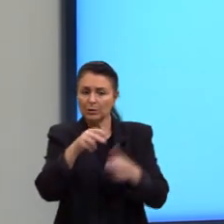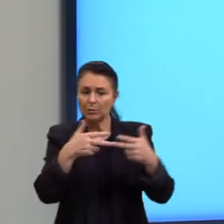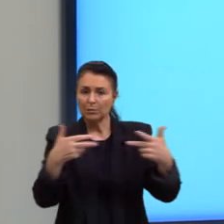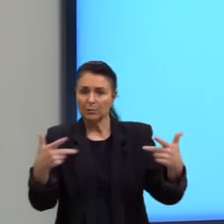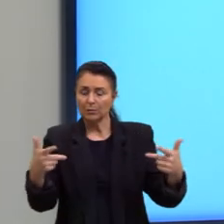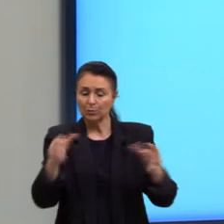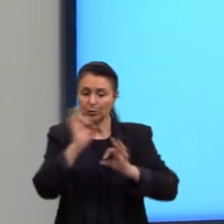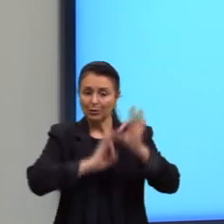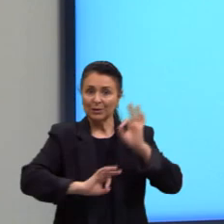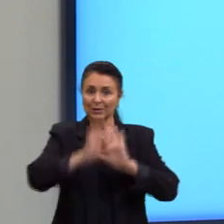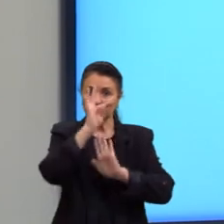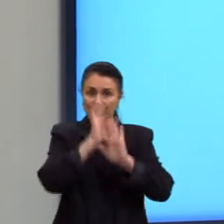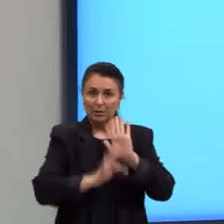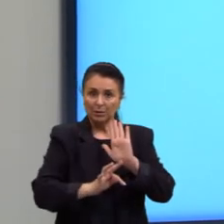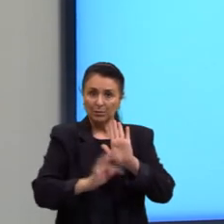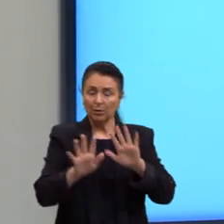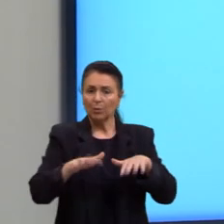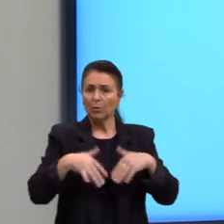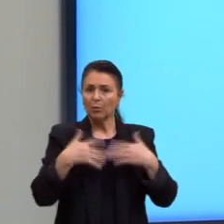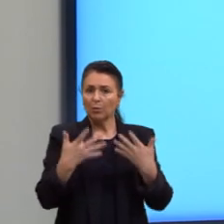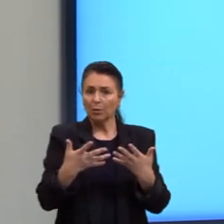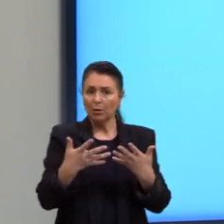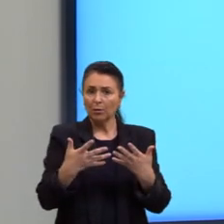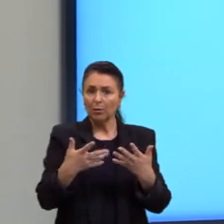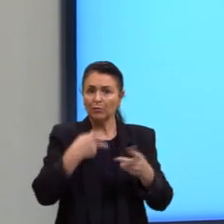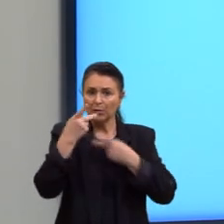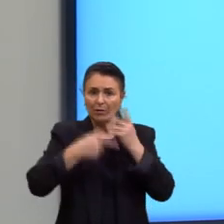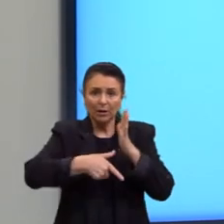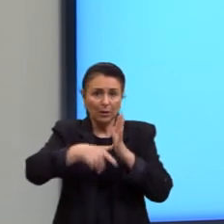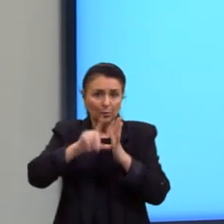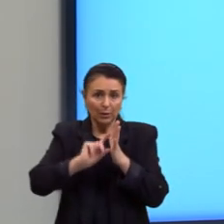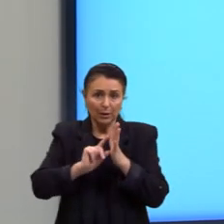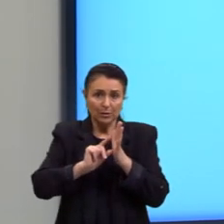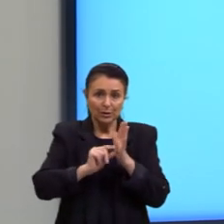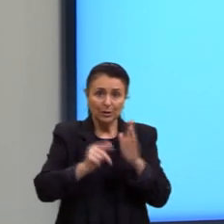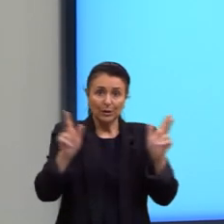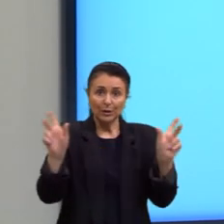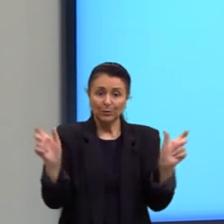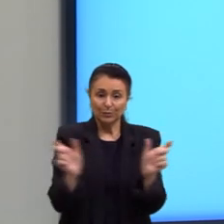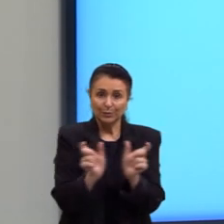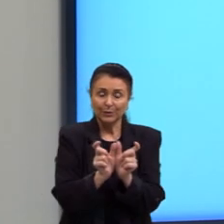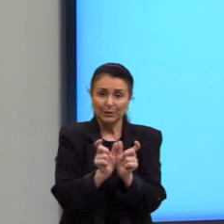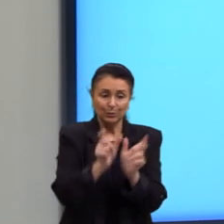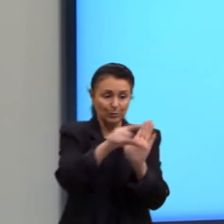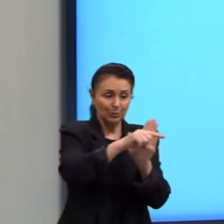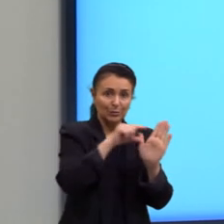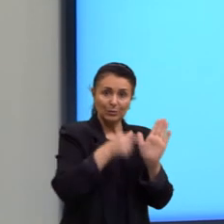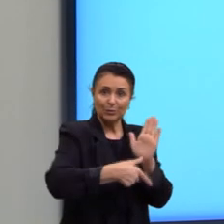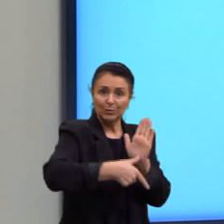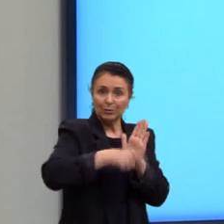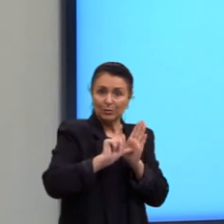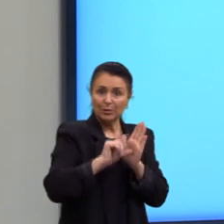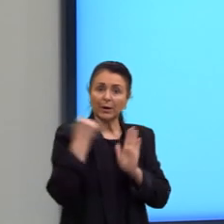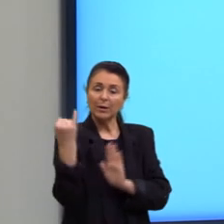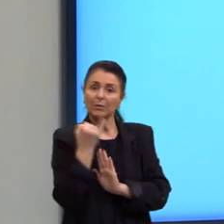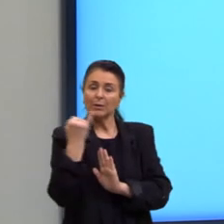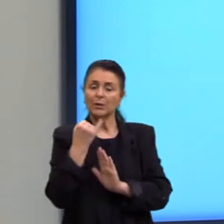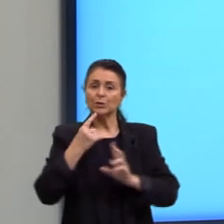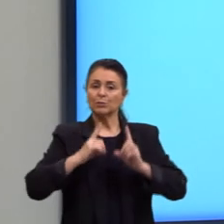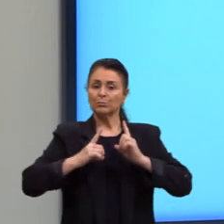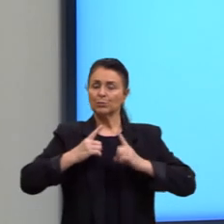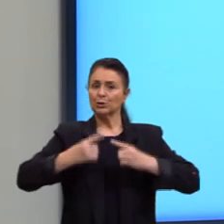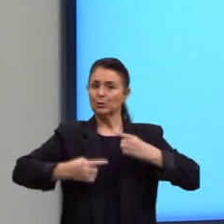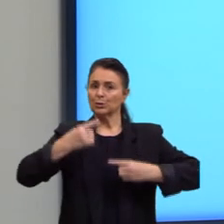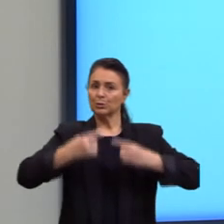textual, em que viés? O viés que foi mencionado anteriormente, nos dois períodos anteriores. É fundamental discutir a